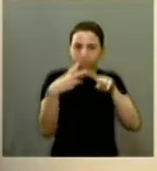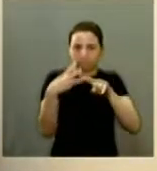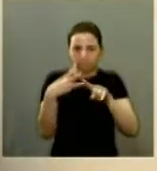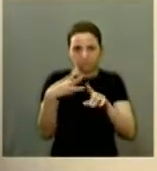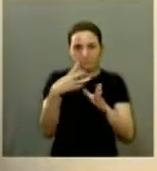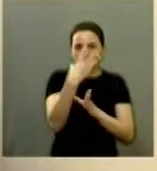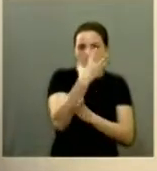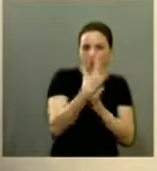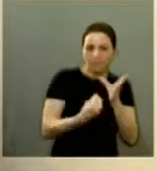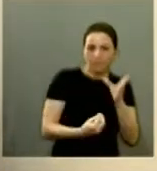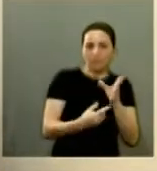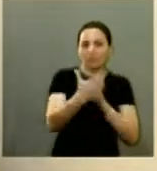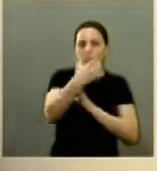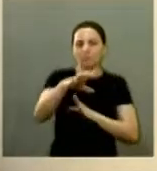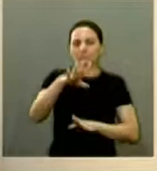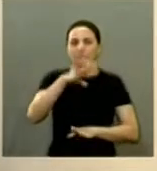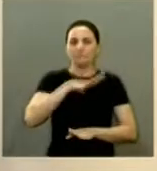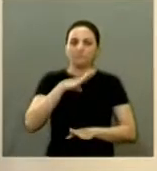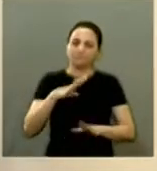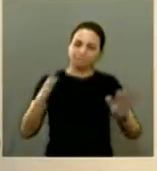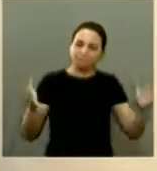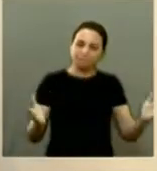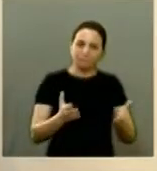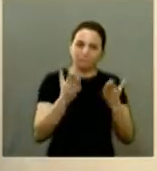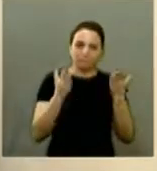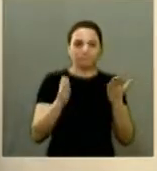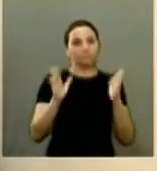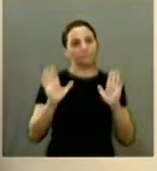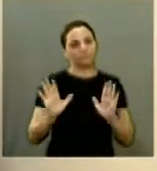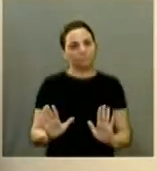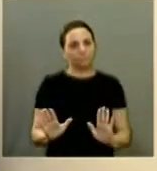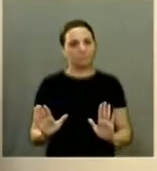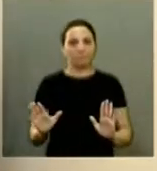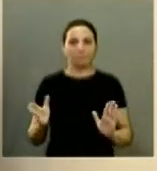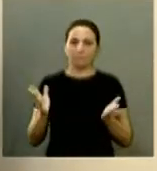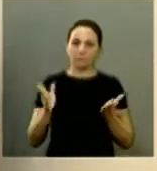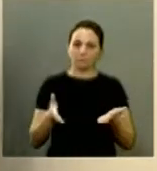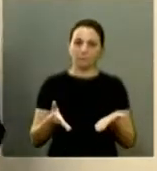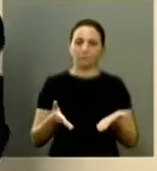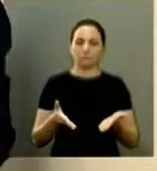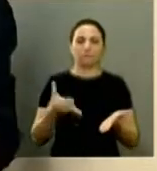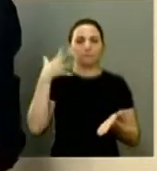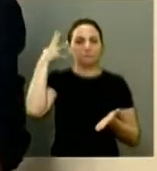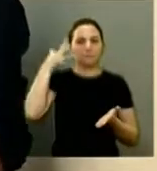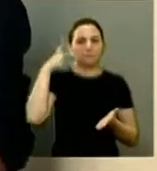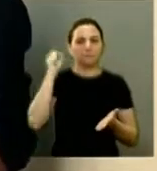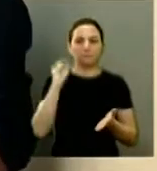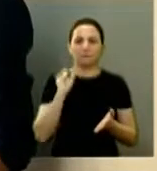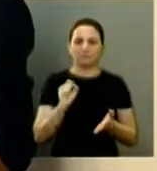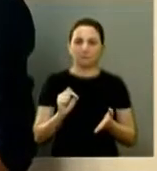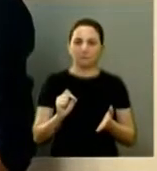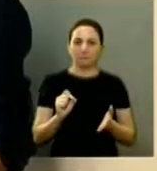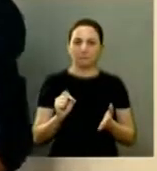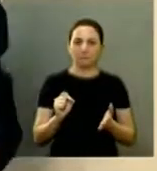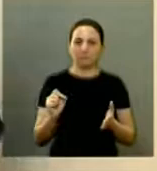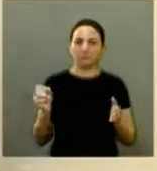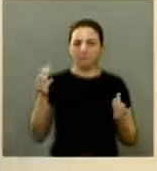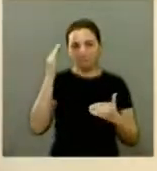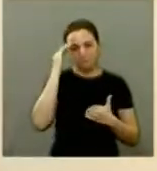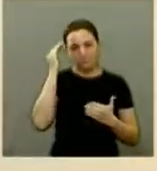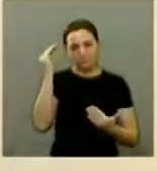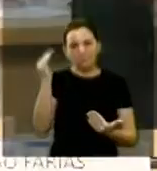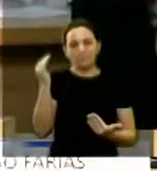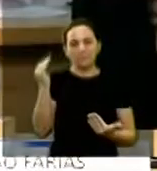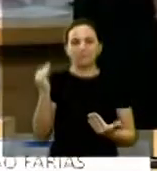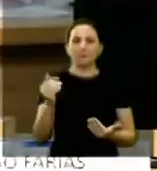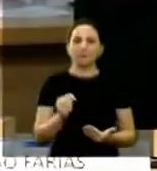subir aqui também para elogiar então é isso que eu tenho hoje presidente para falar e obrigado obrigado